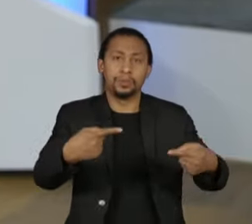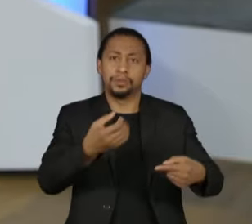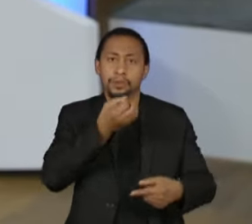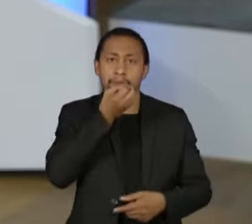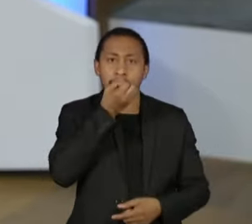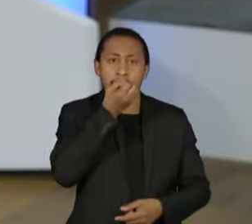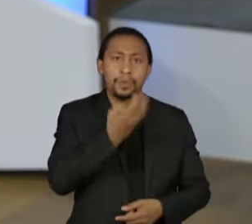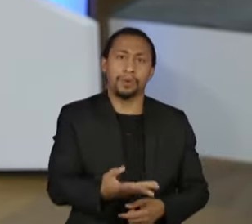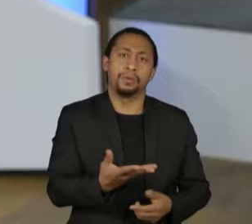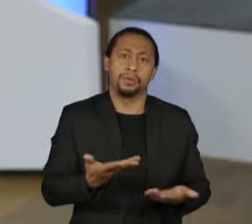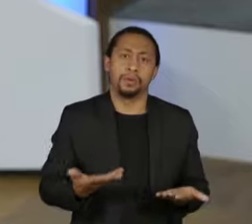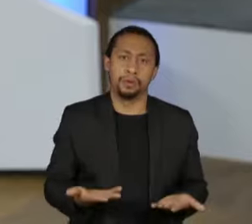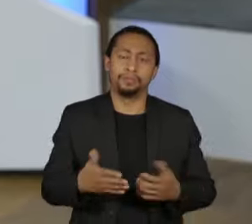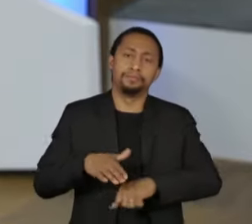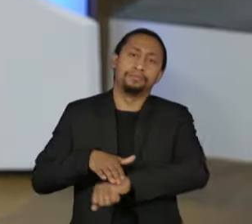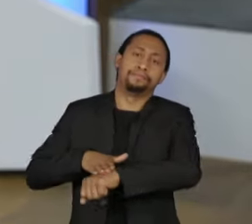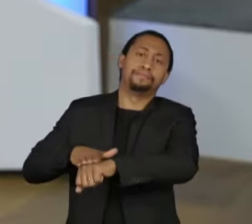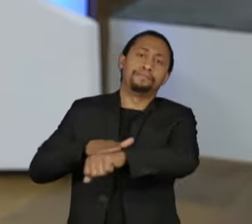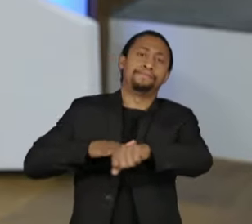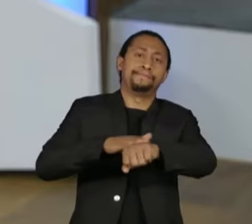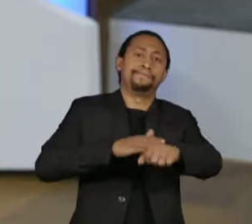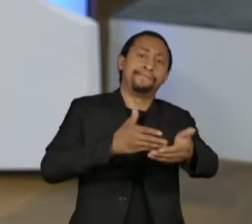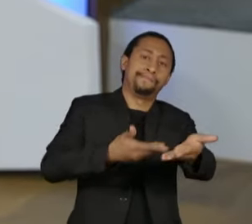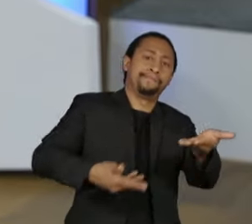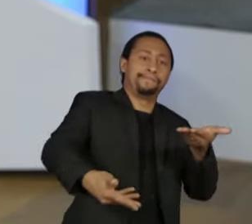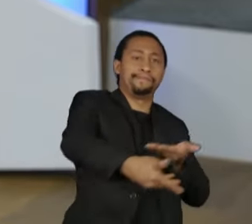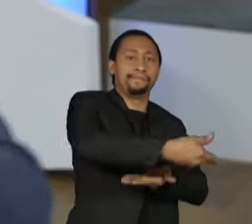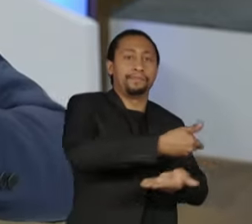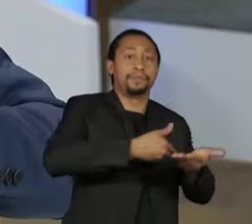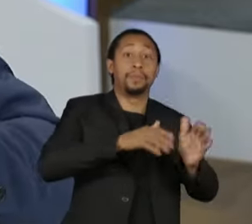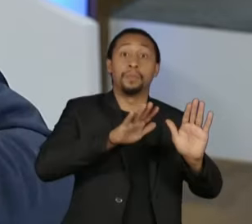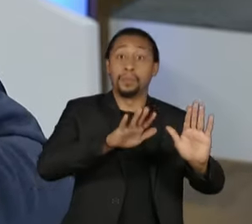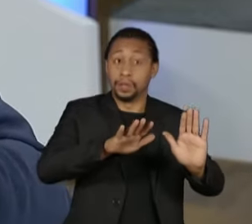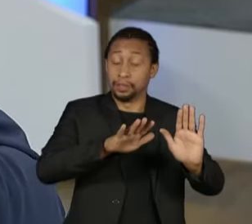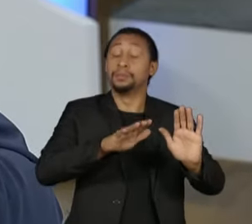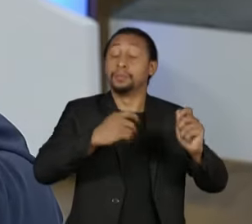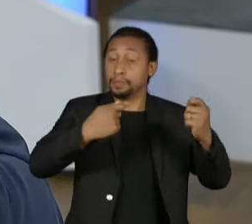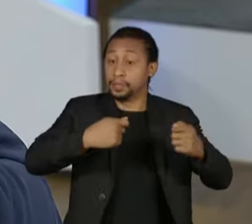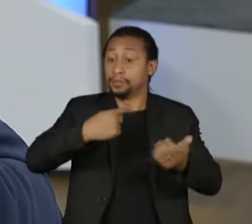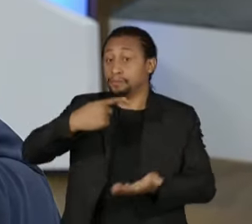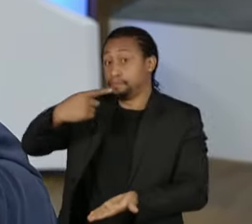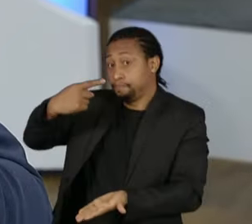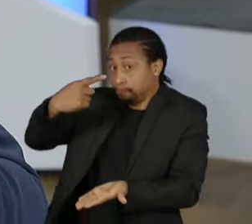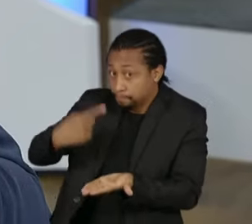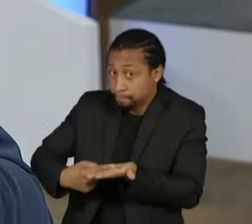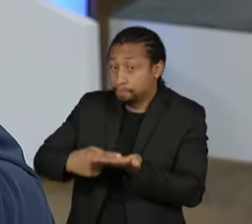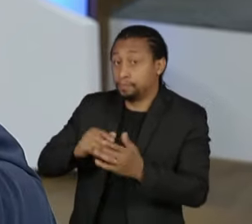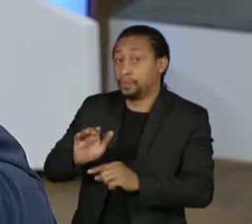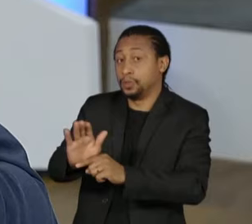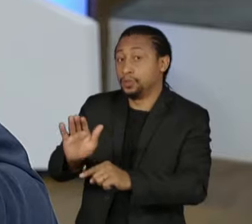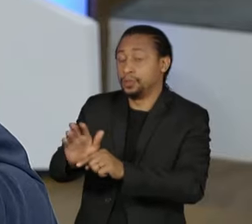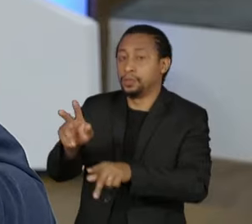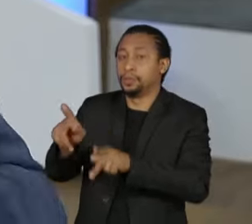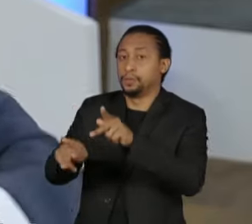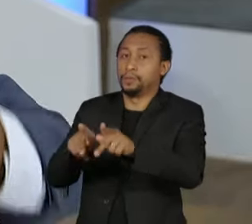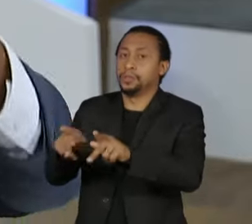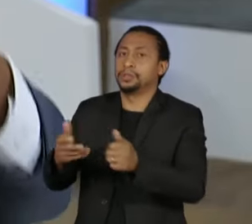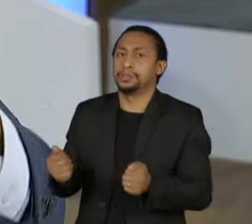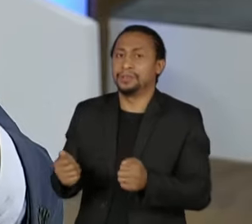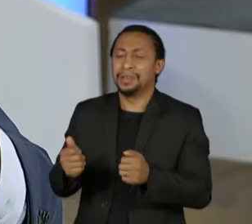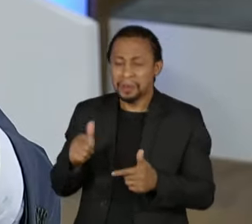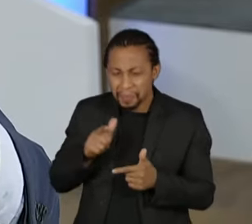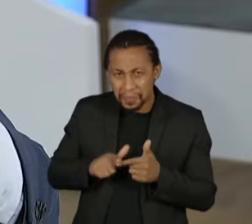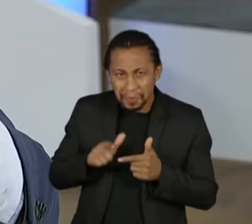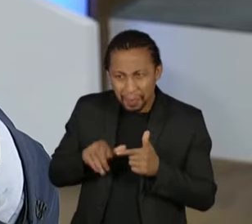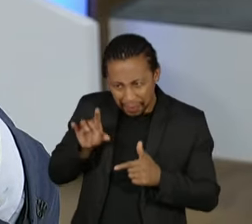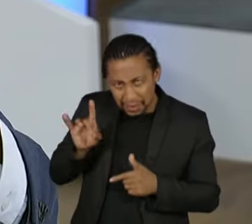é diálogo e entendimento, mas também compromisso com a população. Não é só um problema do presidente da República. É um problema